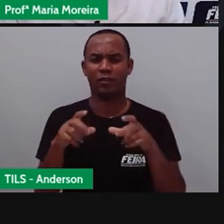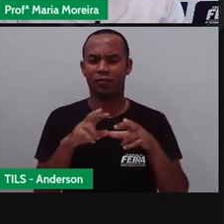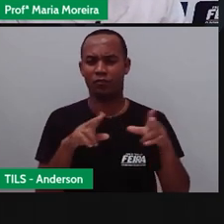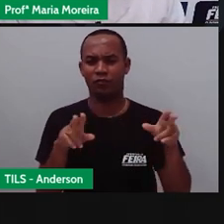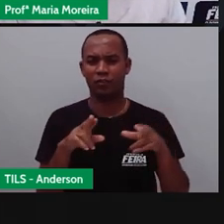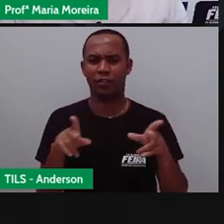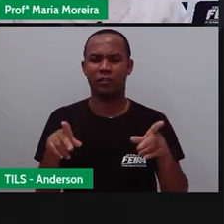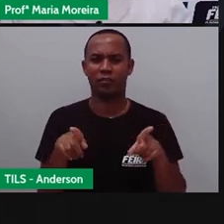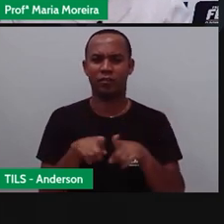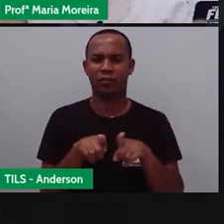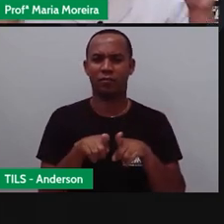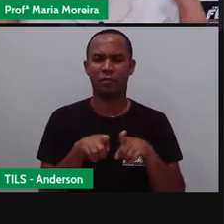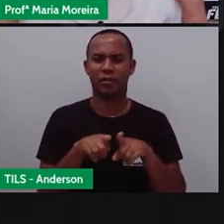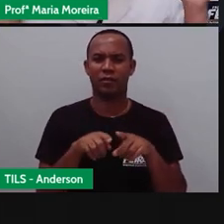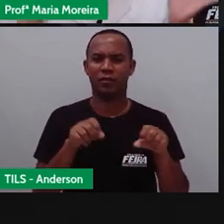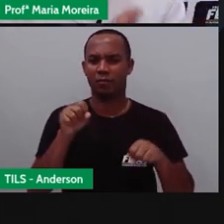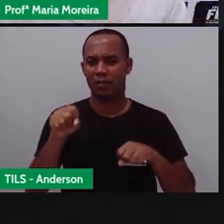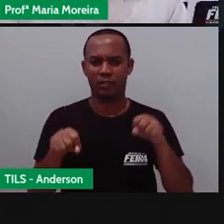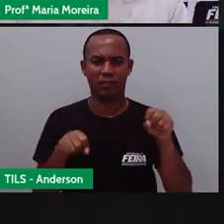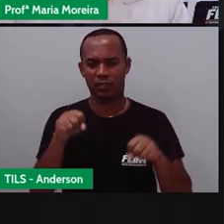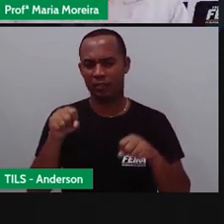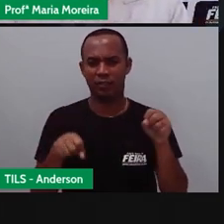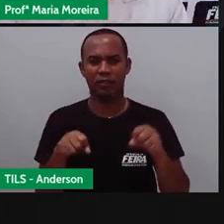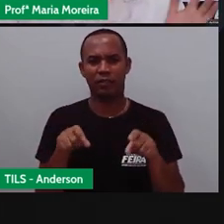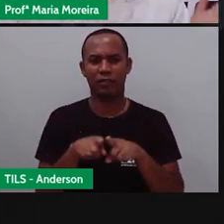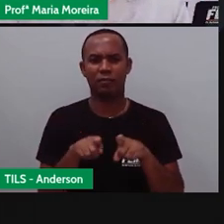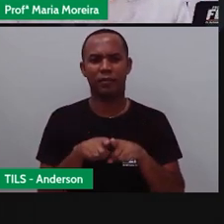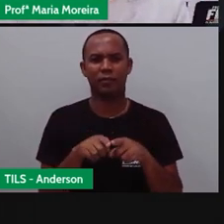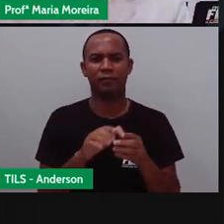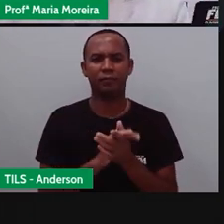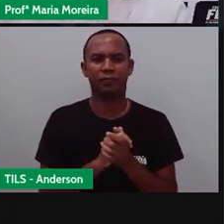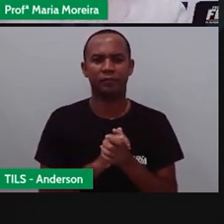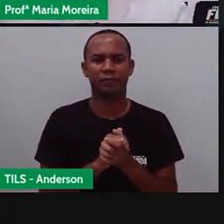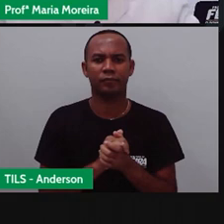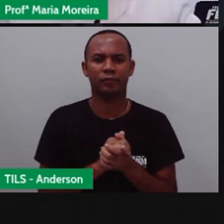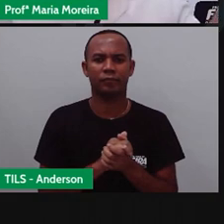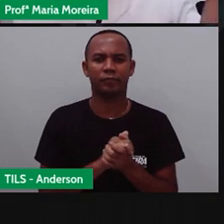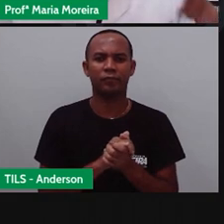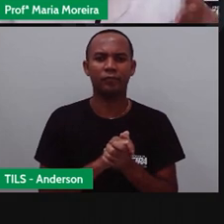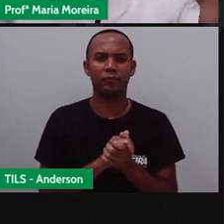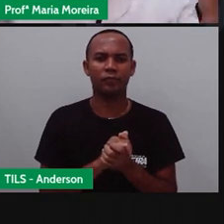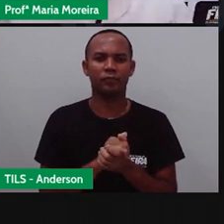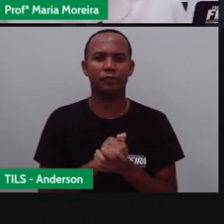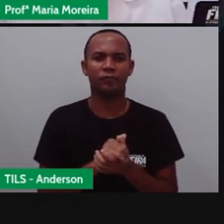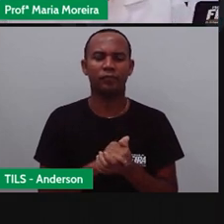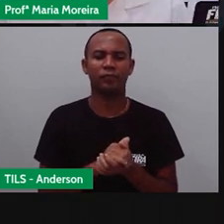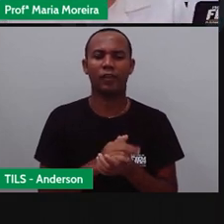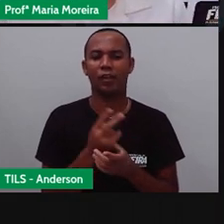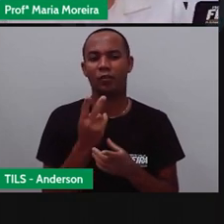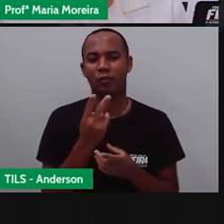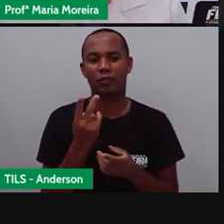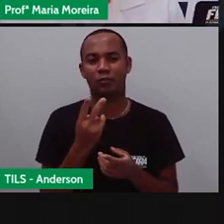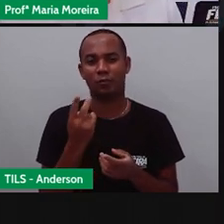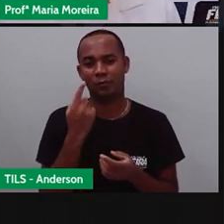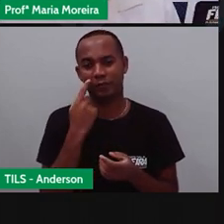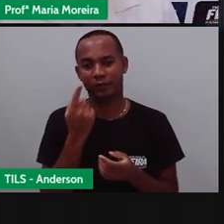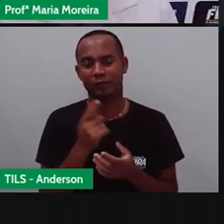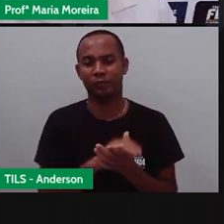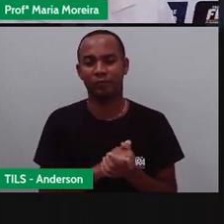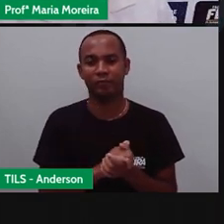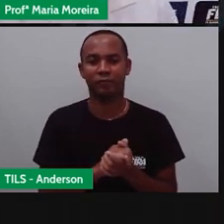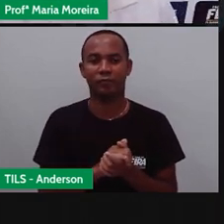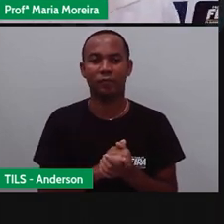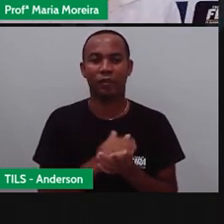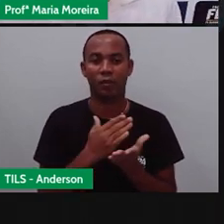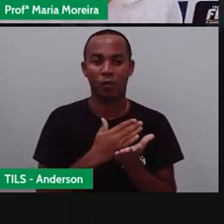Existem várias bicicletinhas que têm um motor e não é uma moto e não é uma bicicleta. o meio termo aí entre as duas coisas, certo? E